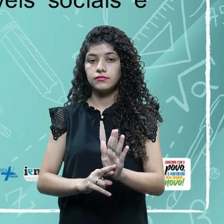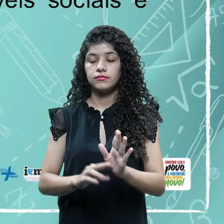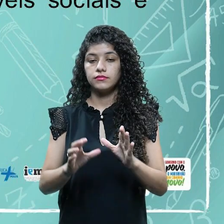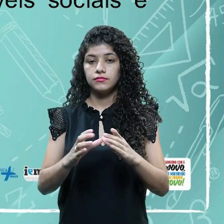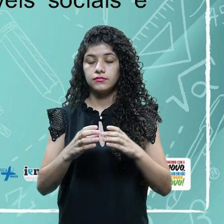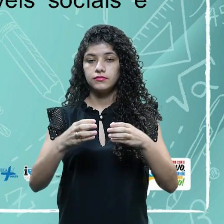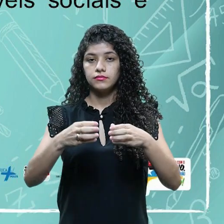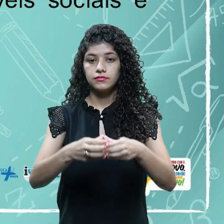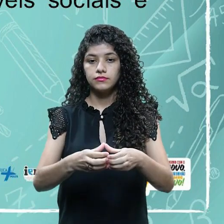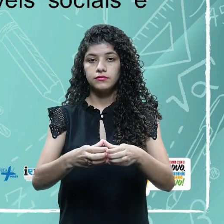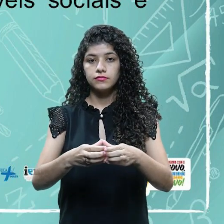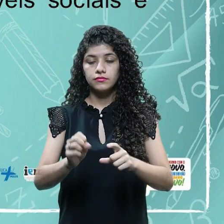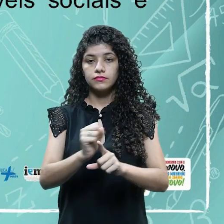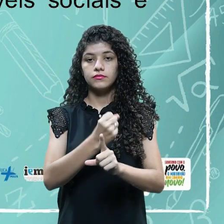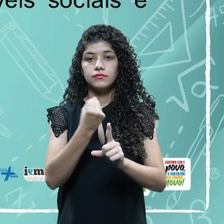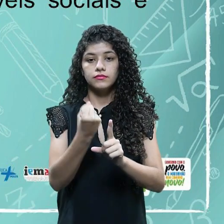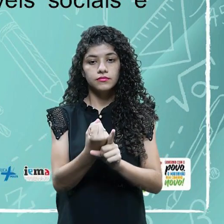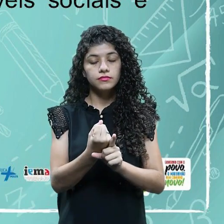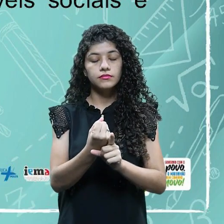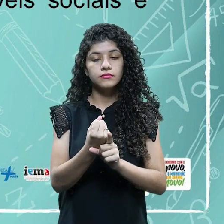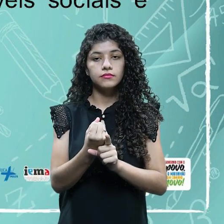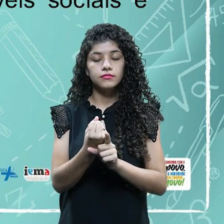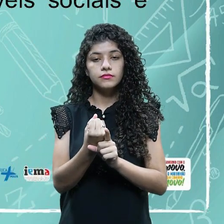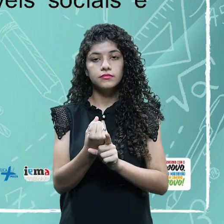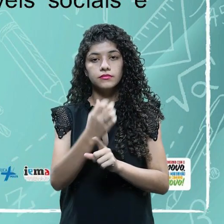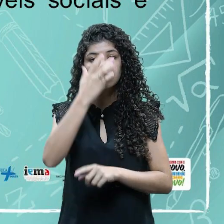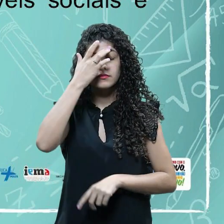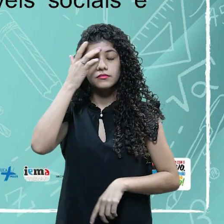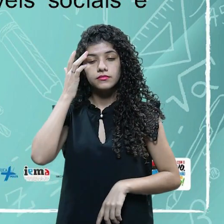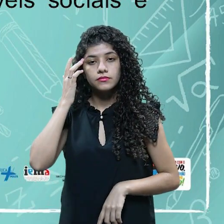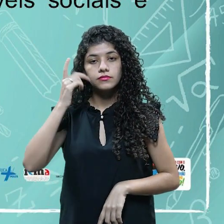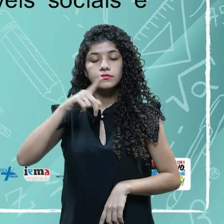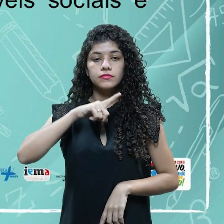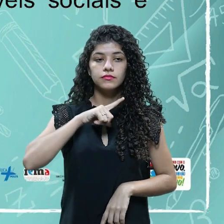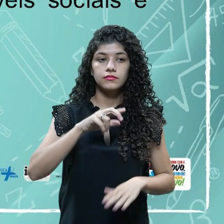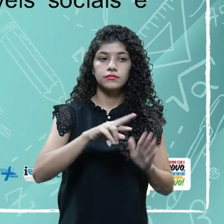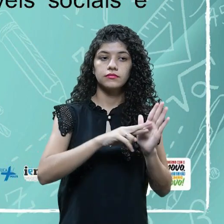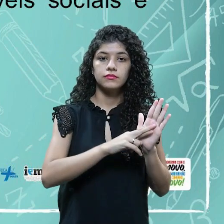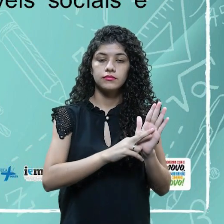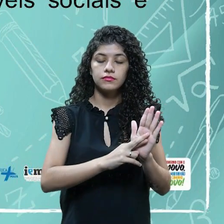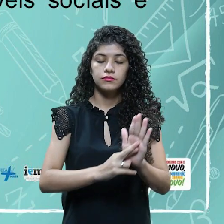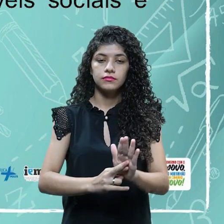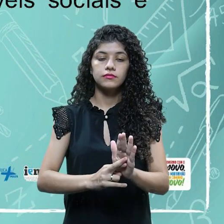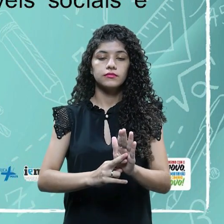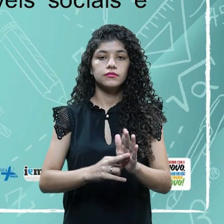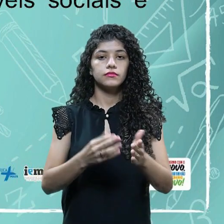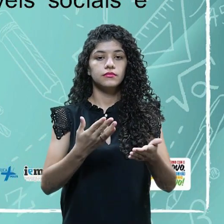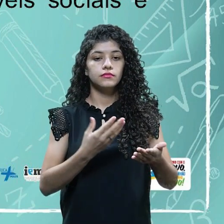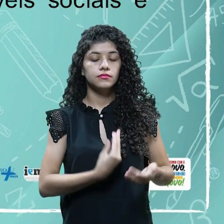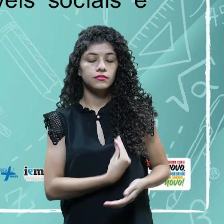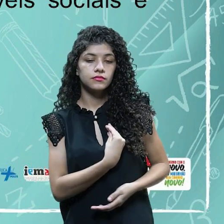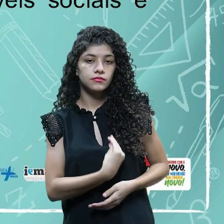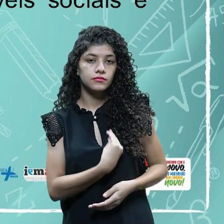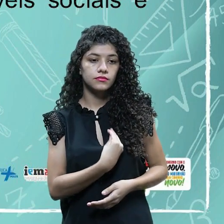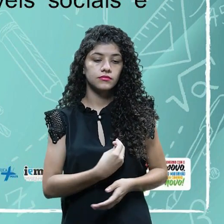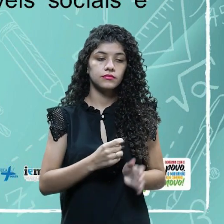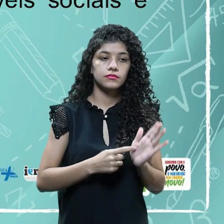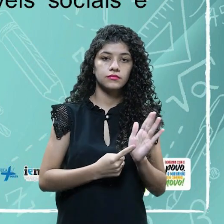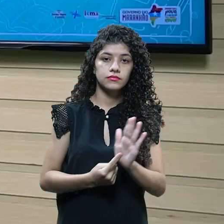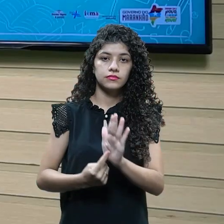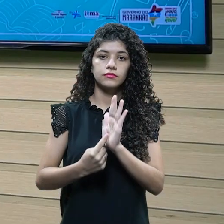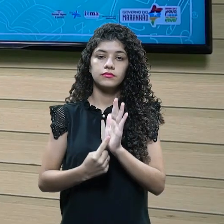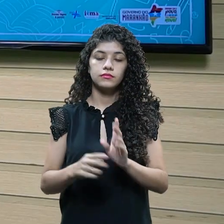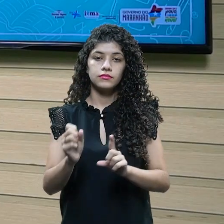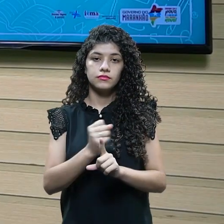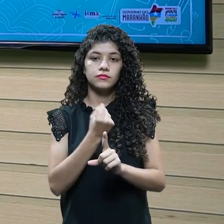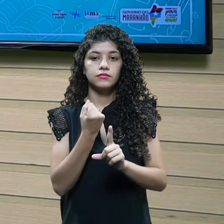aplicam as normas de convívio, então elas demonstram, né, níveis sociais e culturais entre elas.